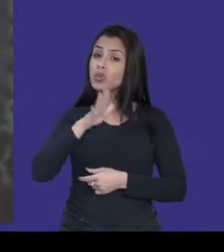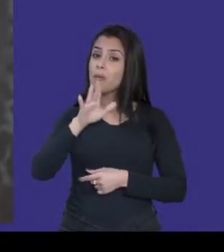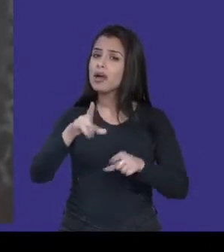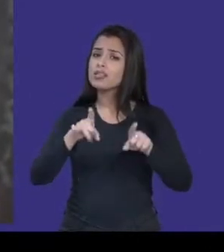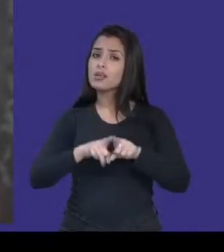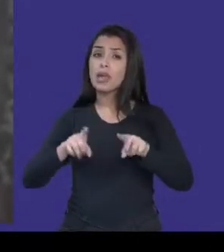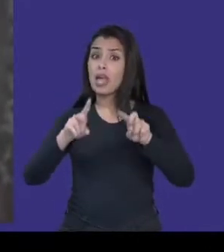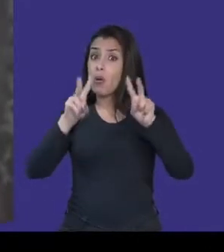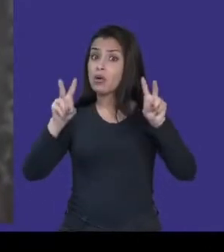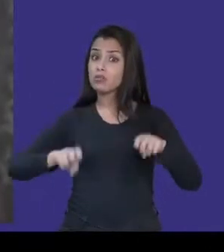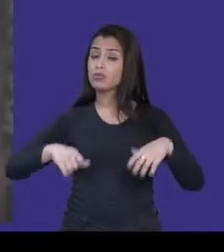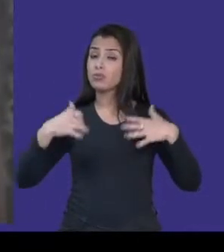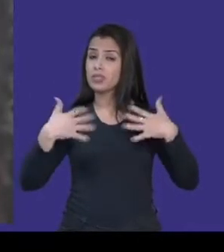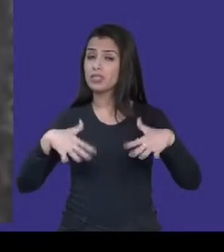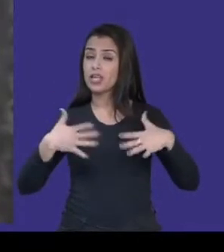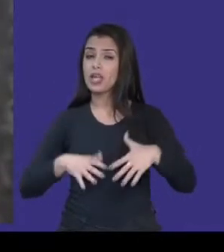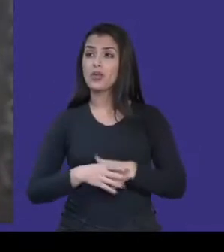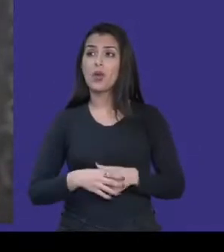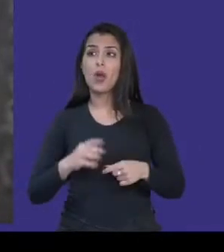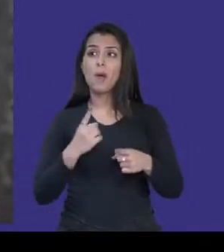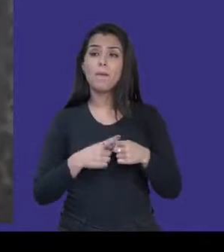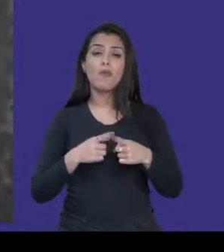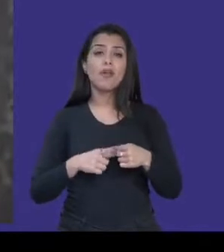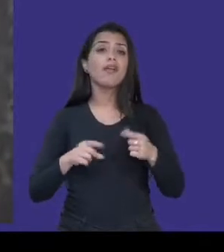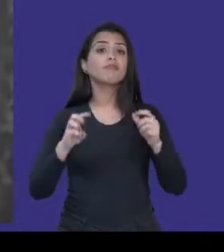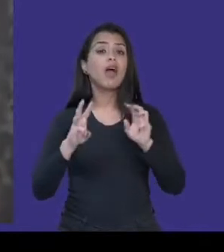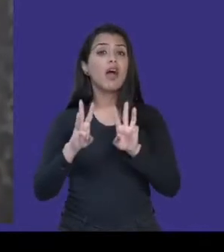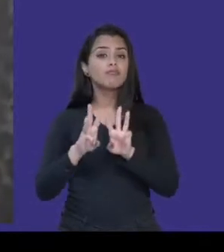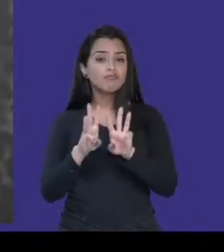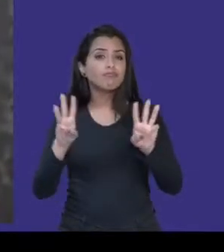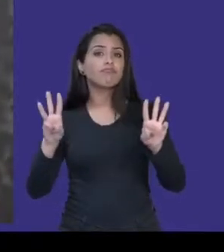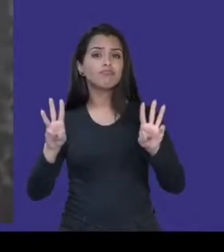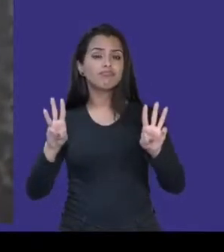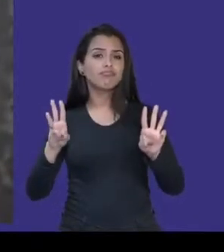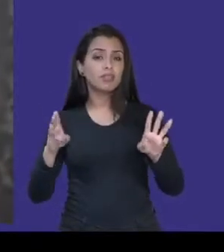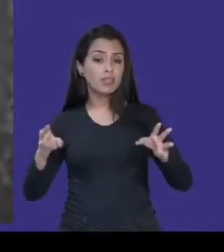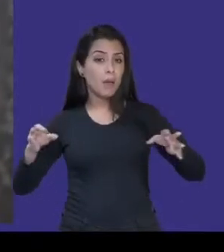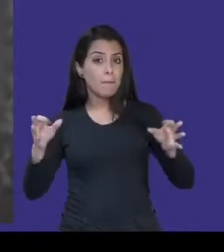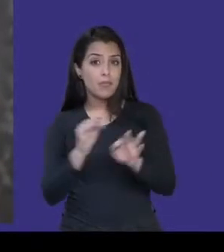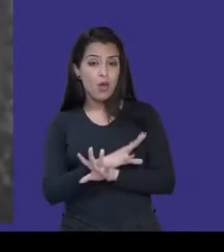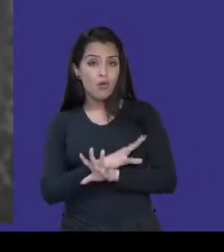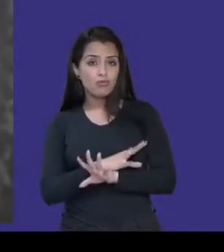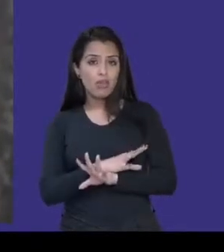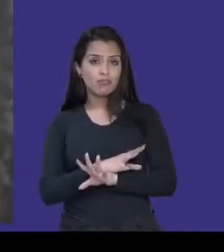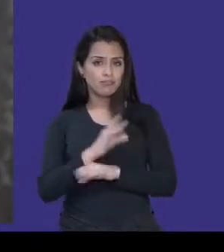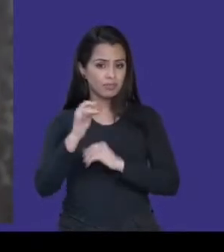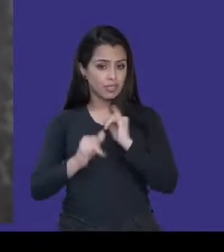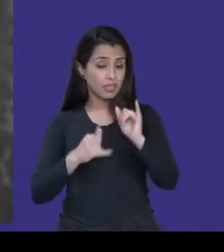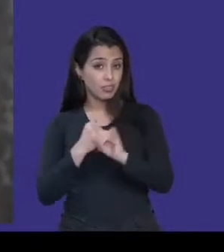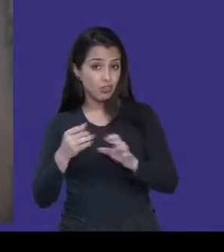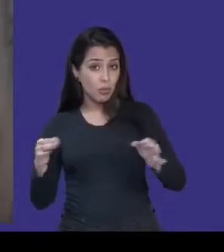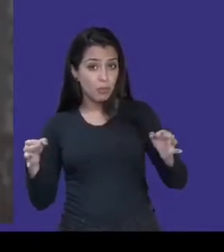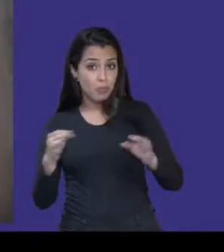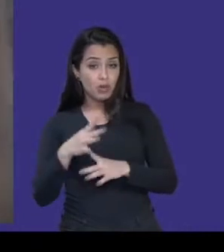fala sobre como a web ainda não está preparada para o uso por pessoas com deficiência e deveria estar,